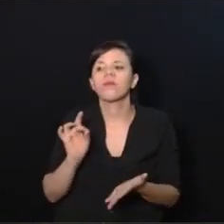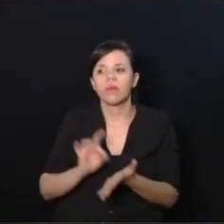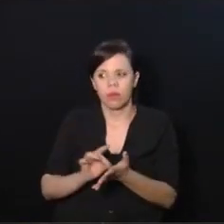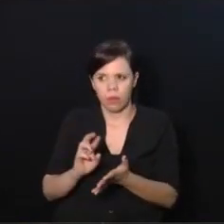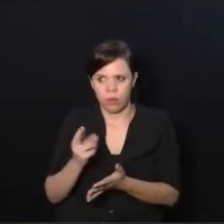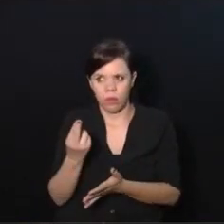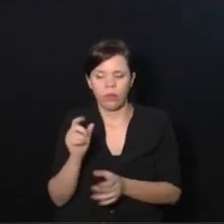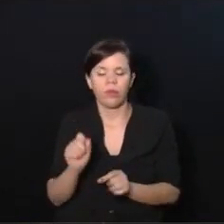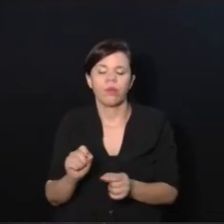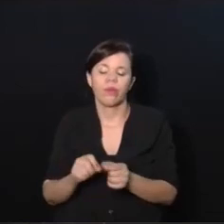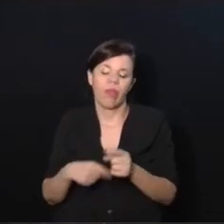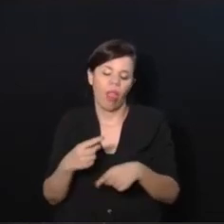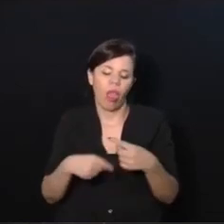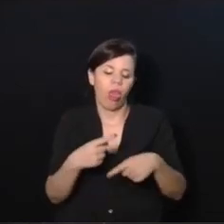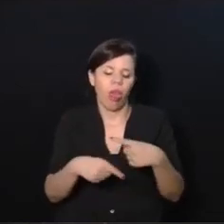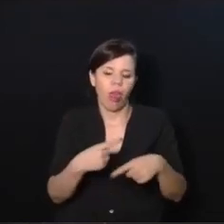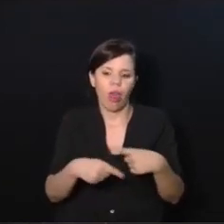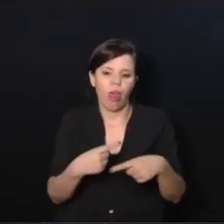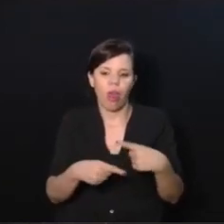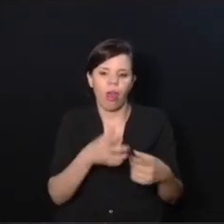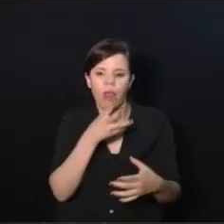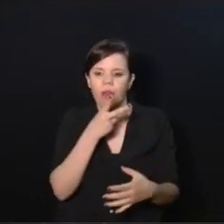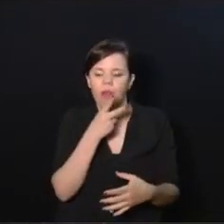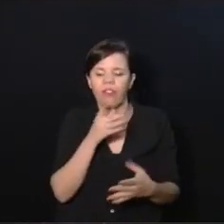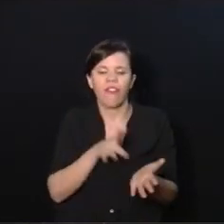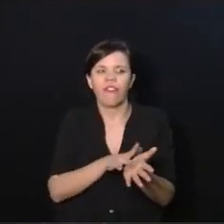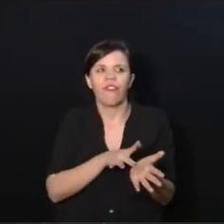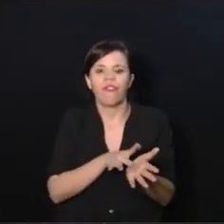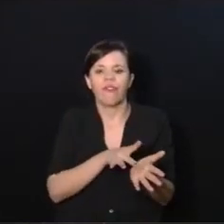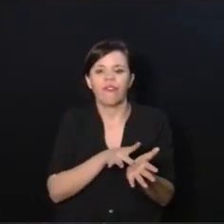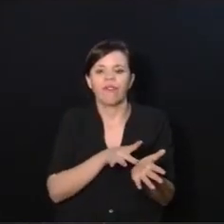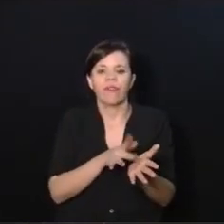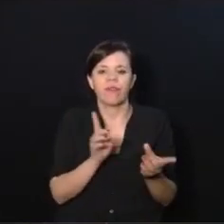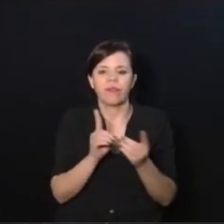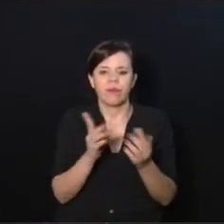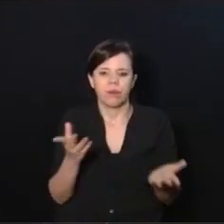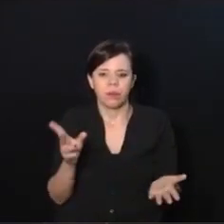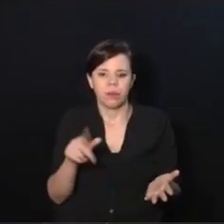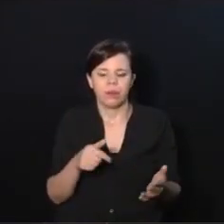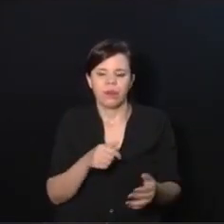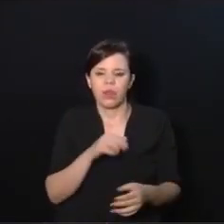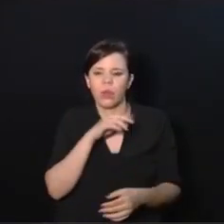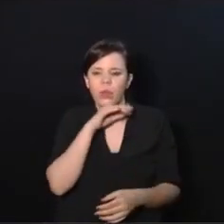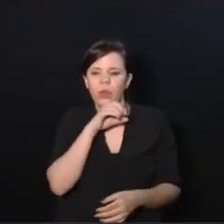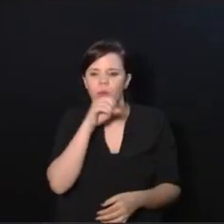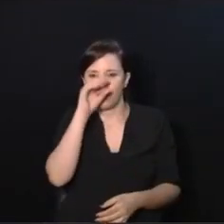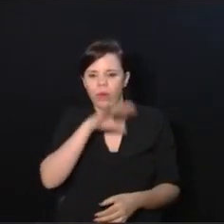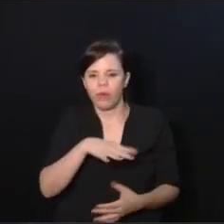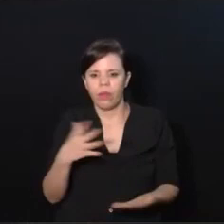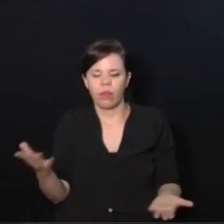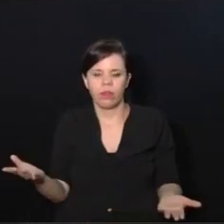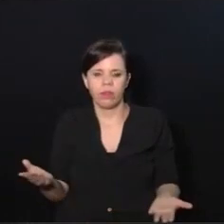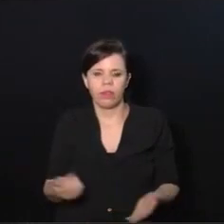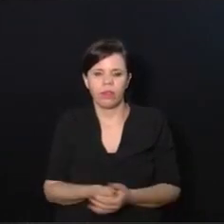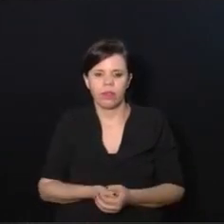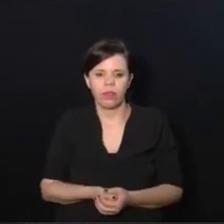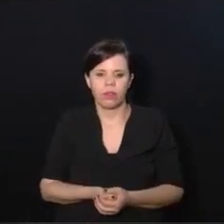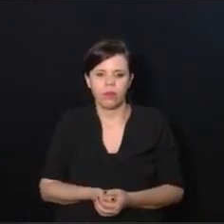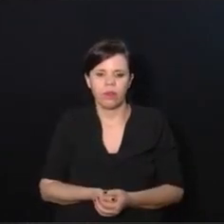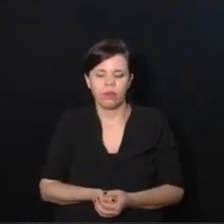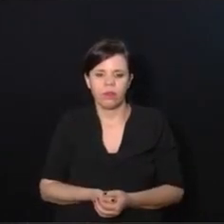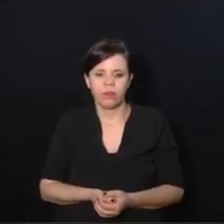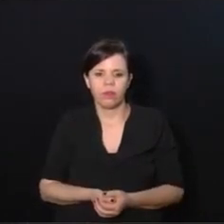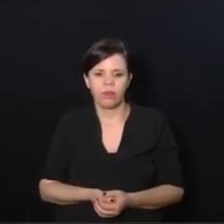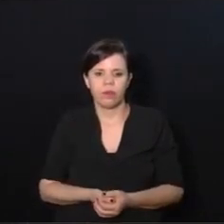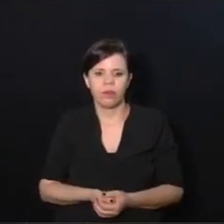do que ficar ali enrolando no atendimento a vida inteira fingindo que está fazendo alguma coisa. Eu acho isso uma covardia com as famílias. E as famílias